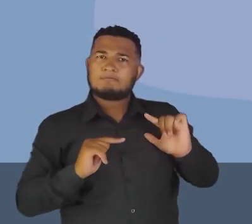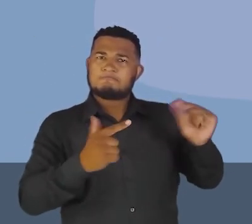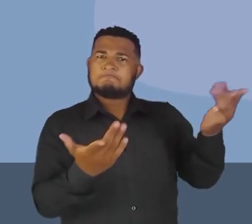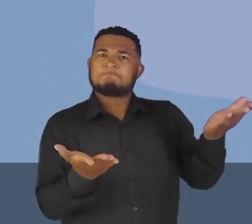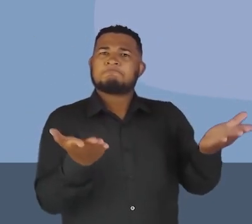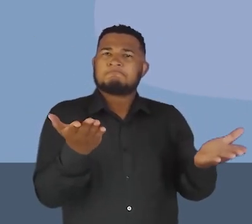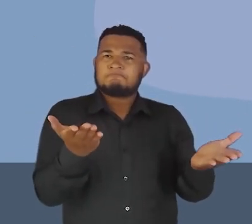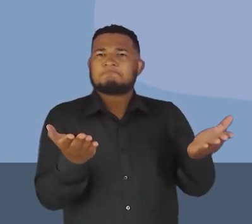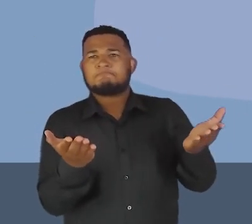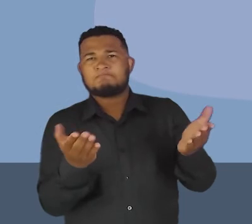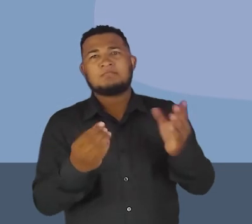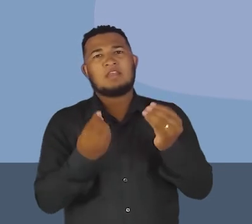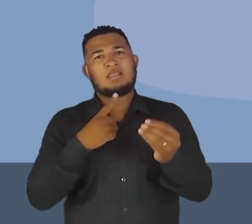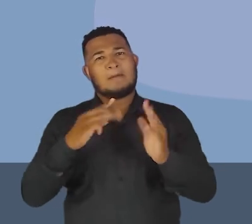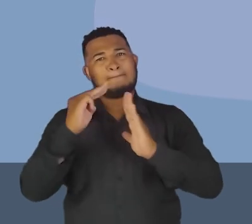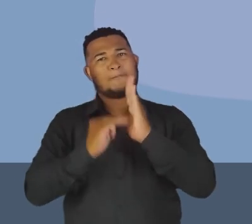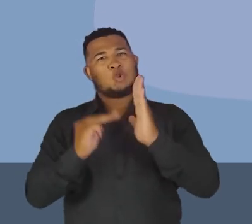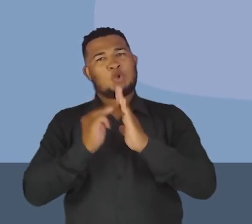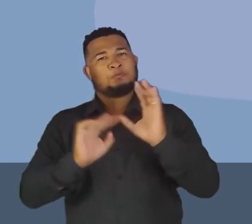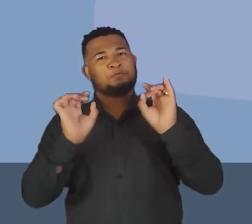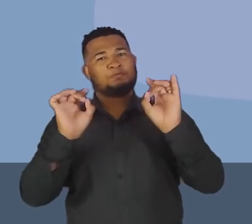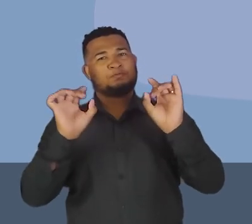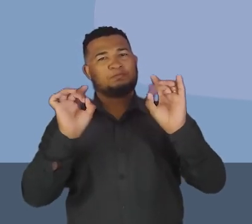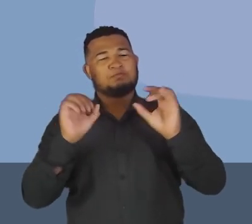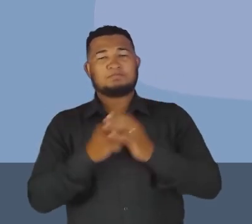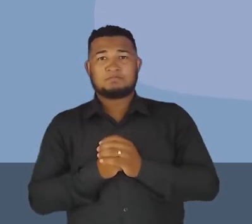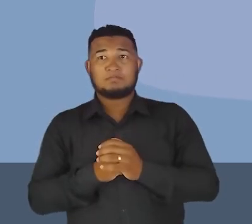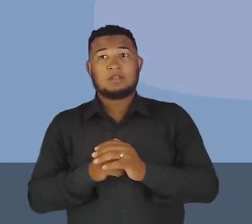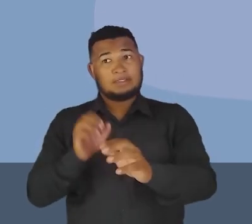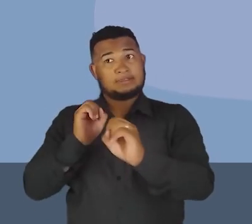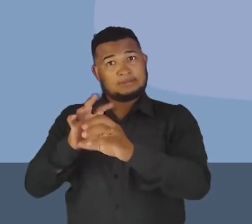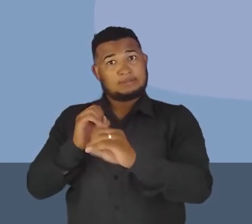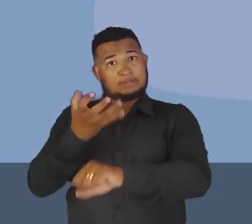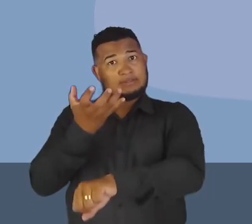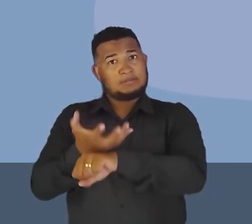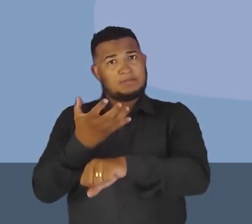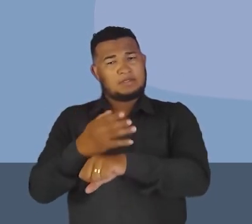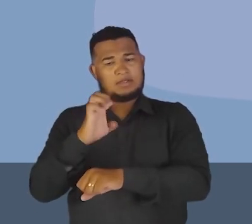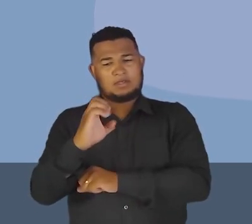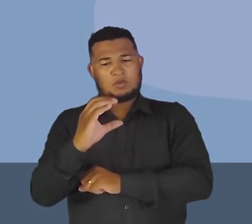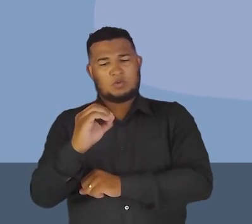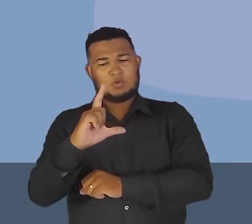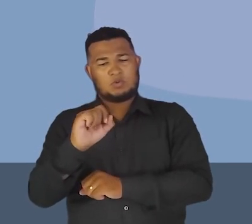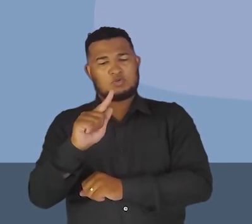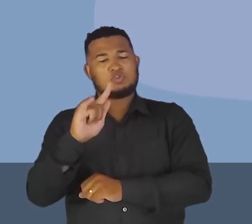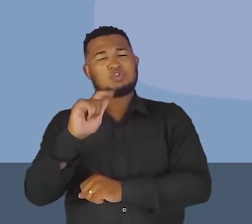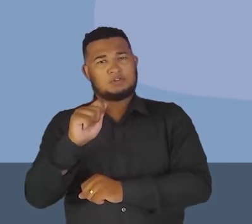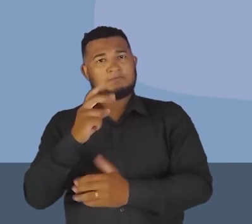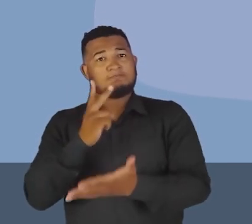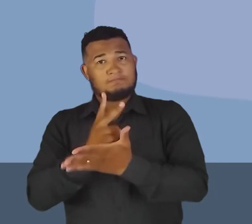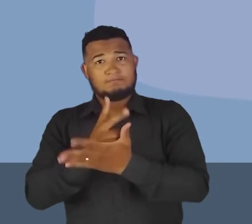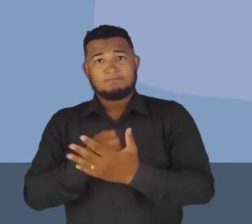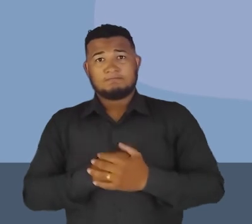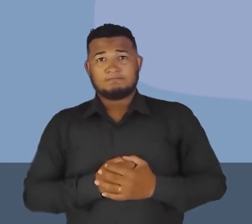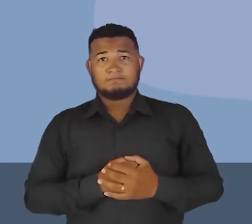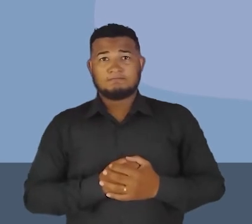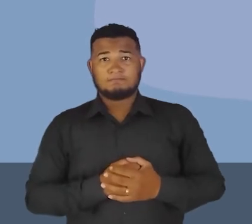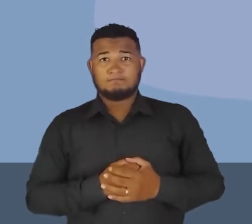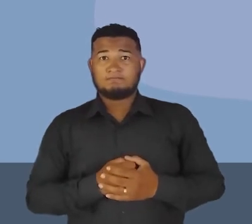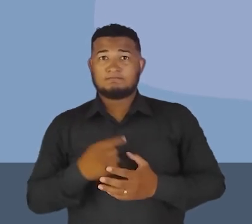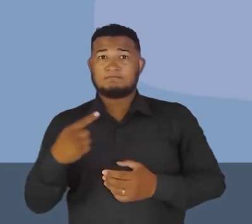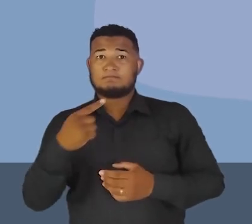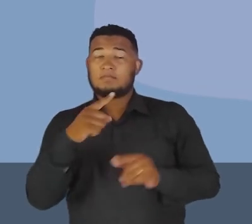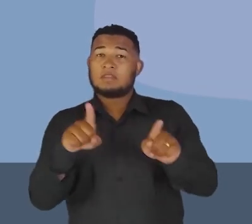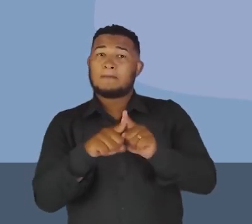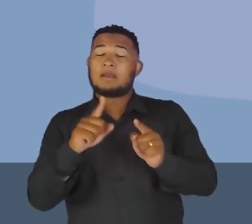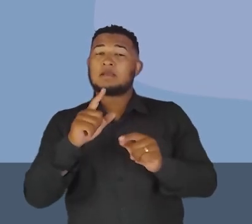educação, né? Com a metodologia especial, né? Eles ensinam ecologia o tempo todo lá, né? Na próxima imagem aí, eu trouxe aqui a El